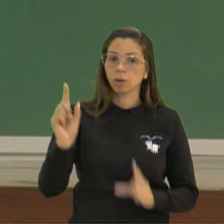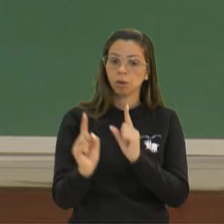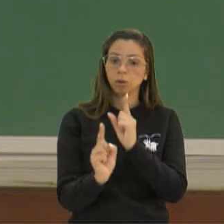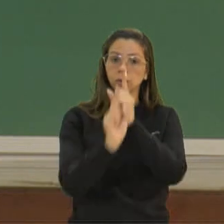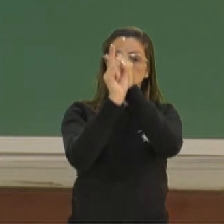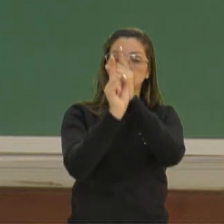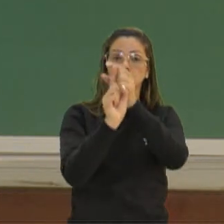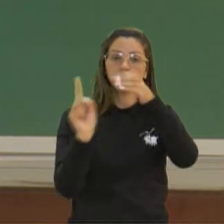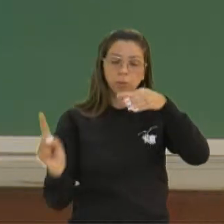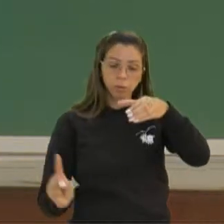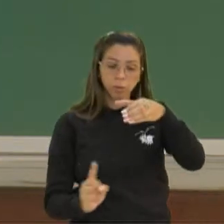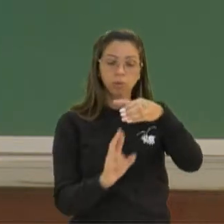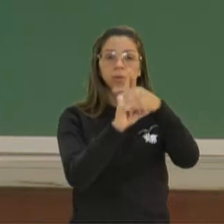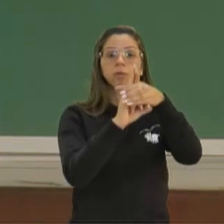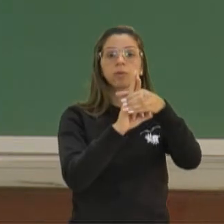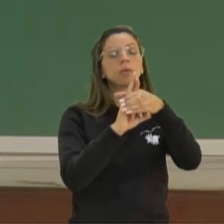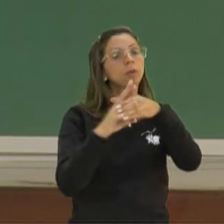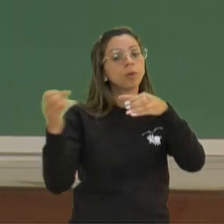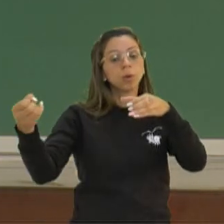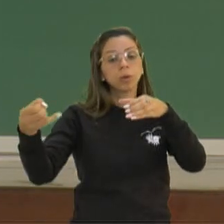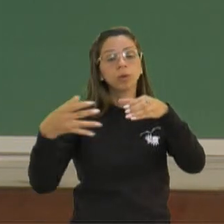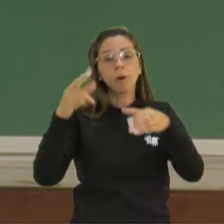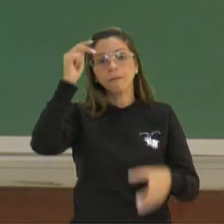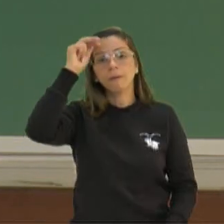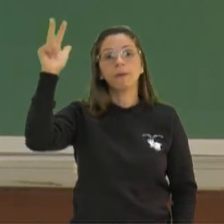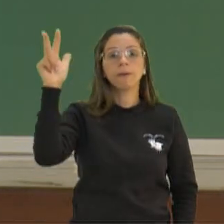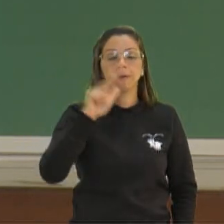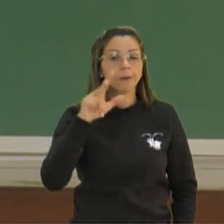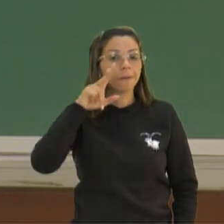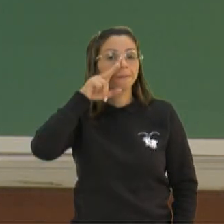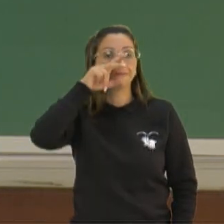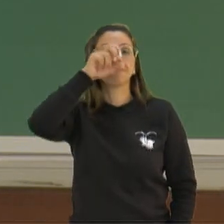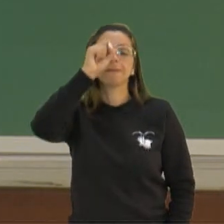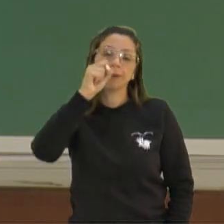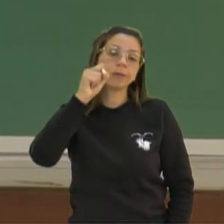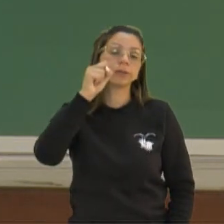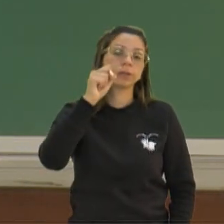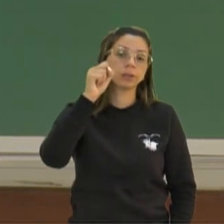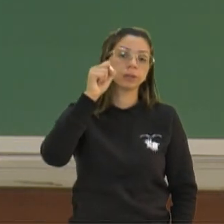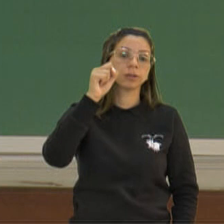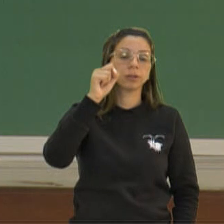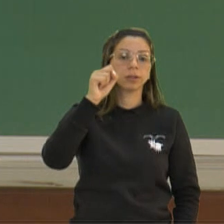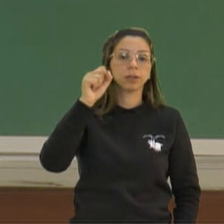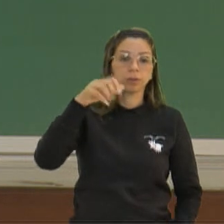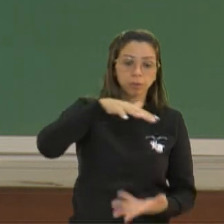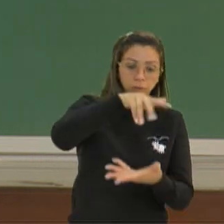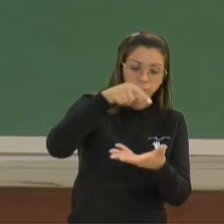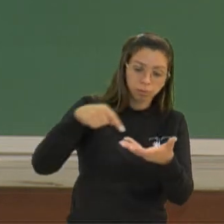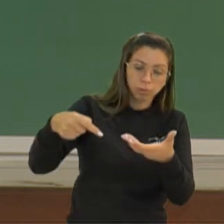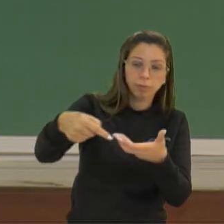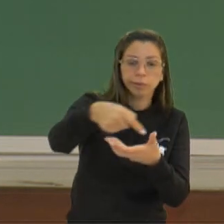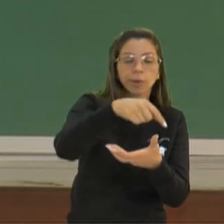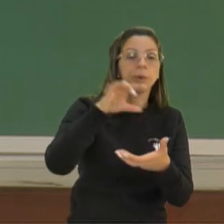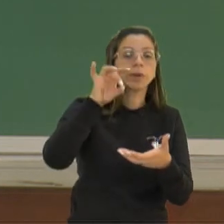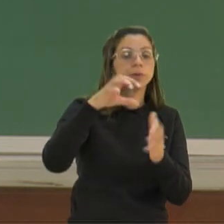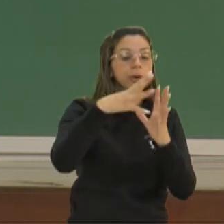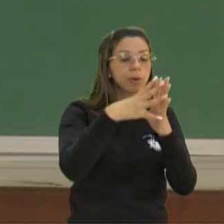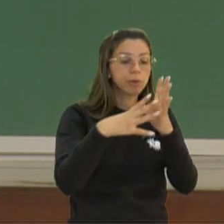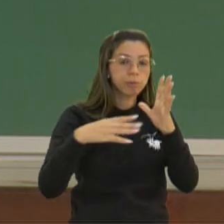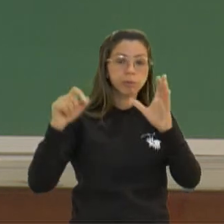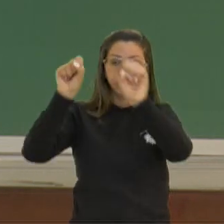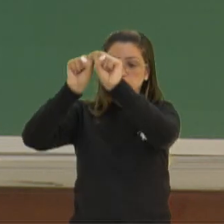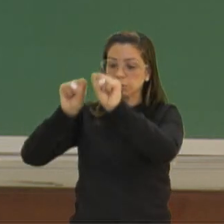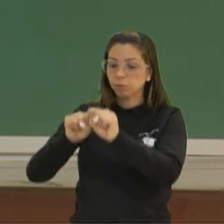antigo gênio, que ela seja novamente mais forte no cenário mundial e que não seja uma cópia de um sistema